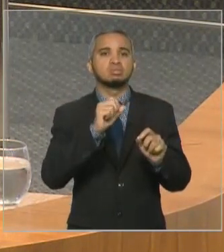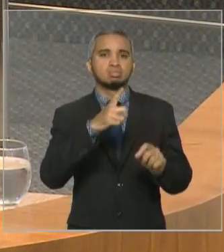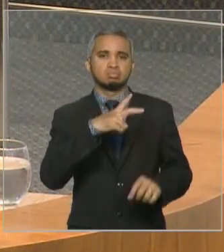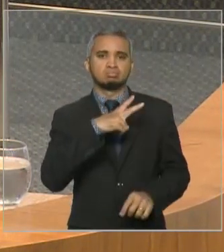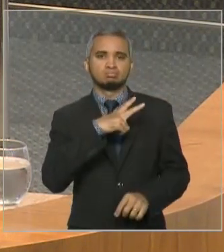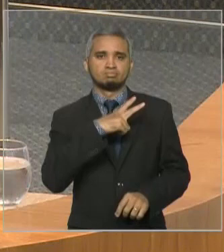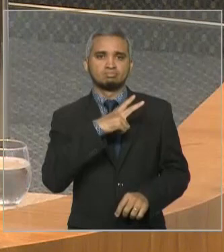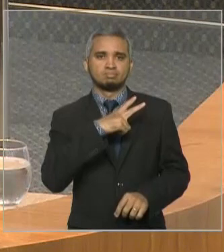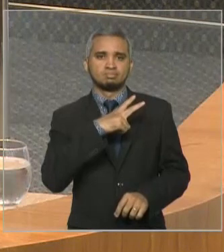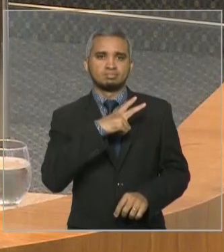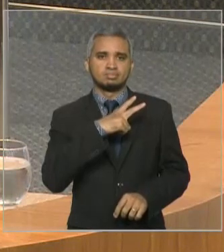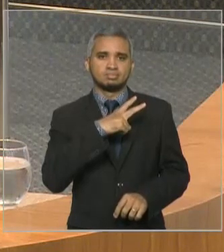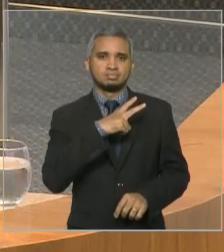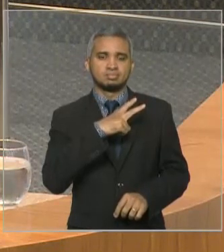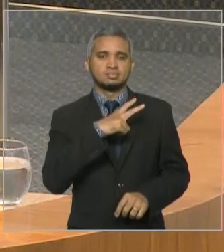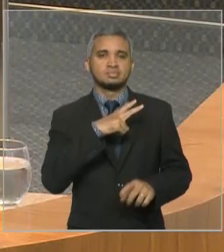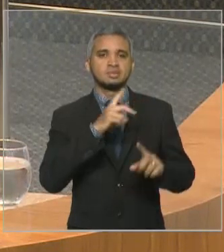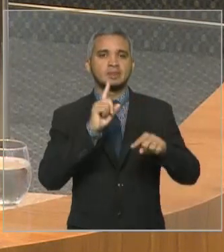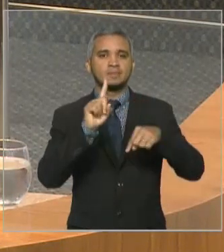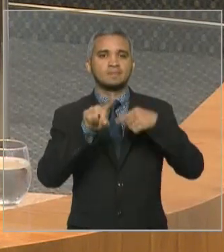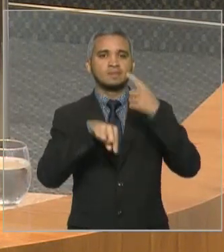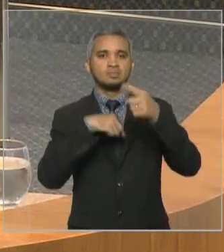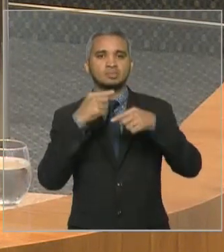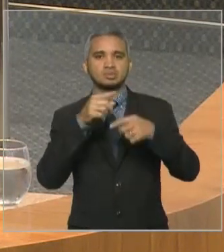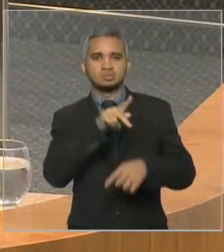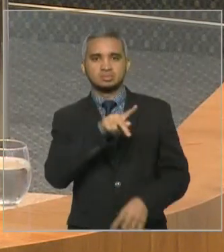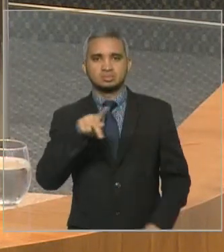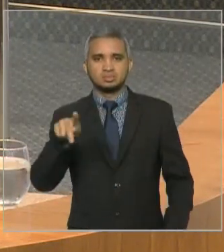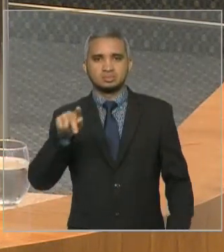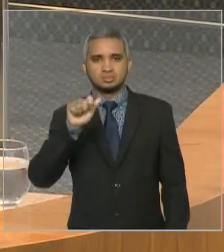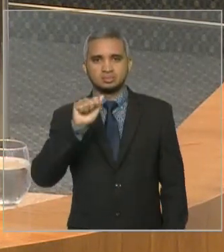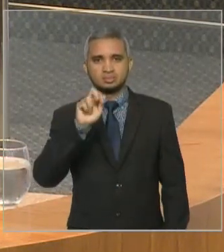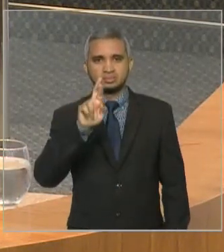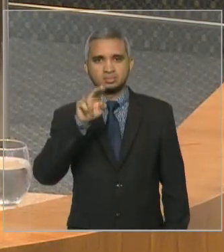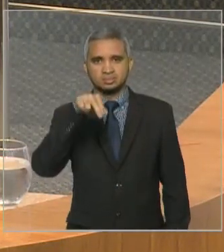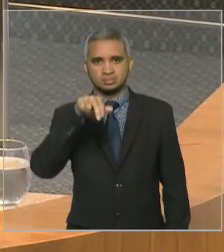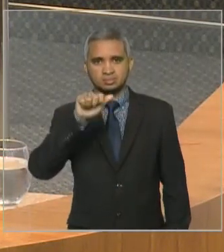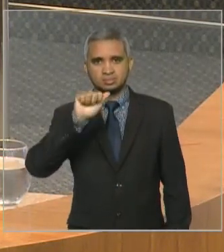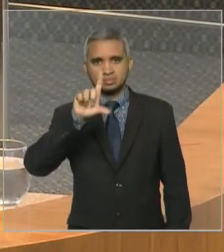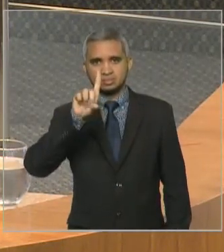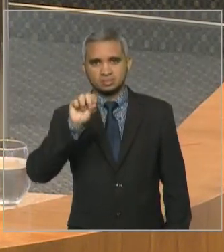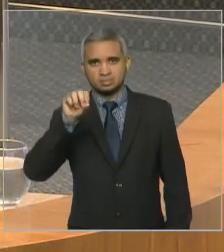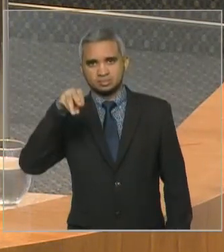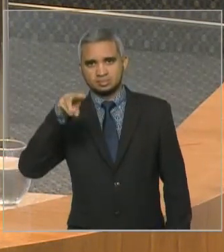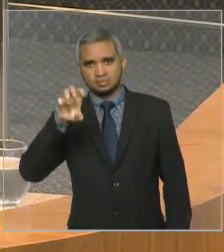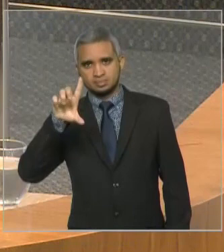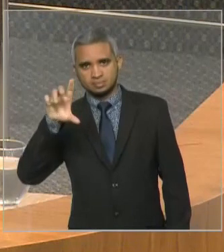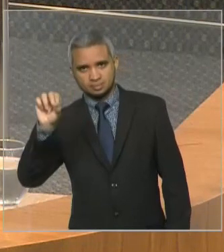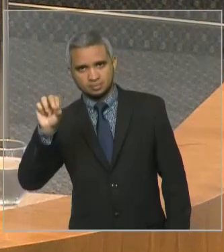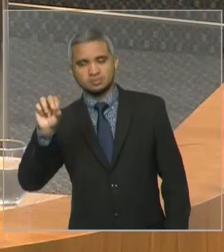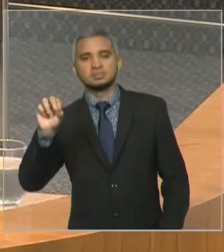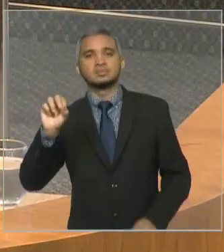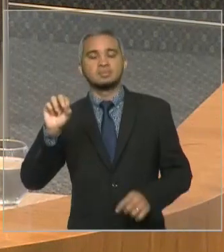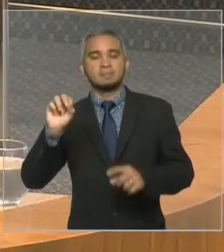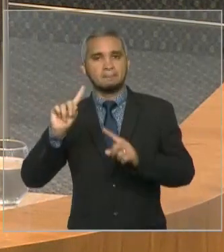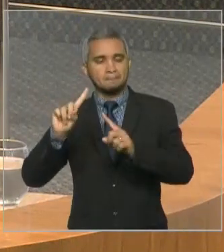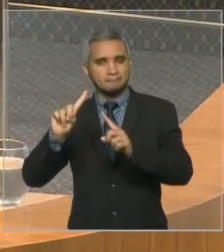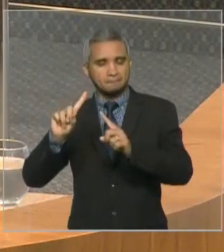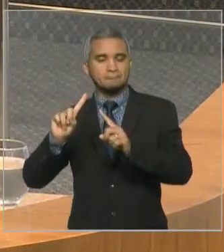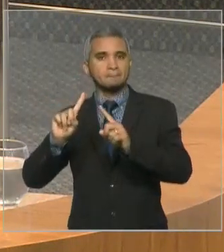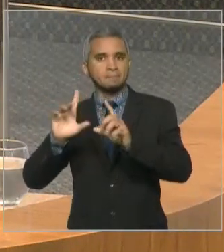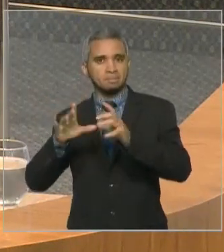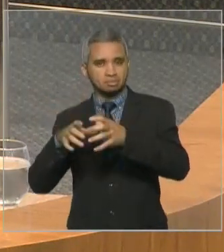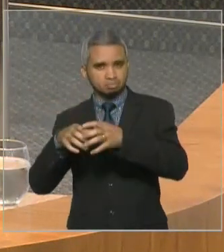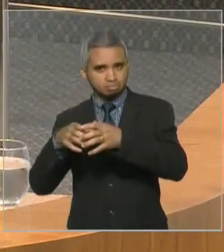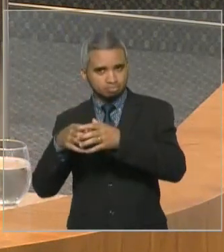Melo, foi ampliada, recebeu um prédio de comunicação belíssimo, e eu quero dizer, deputado Arnaldo,